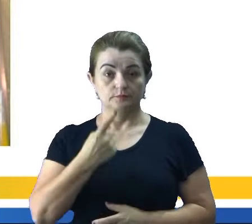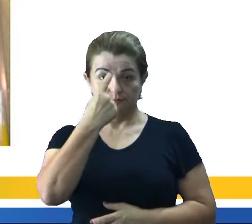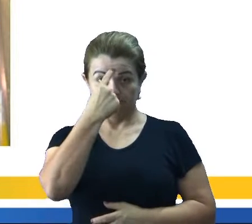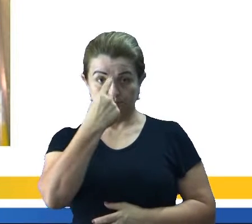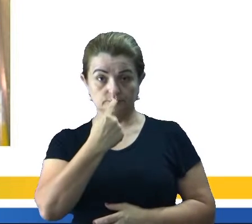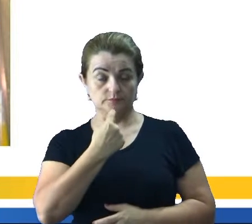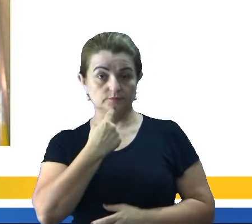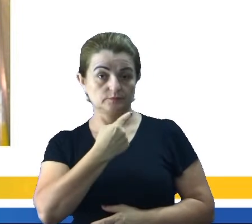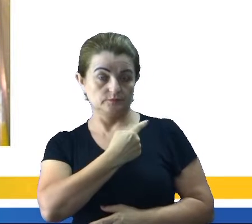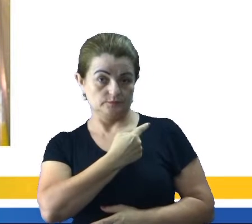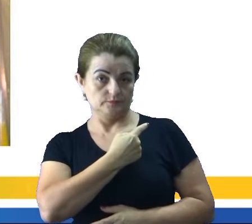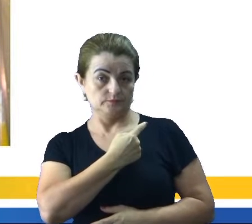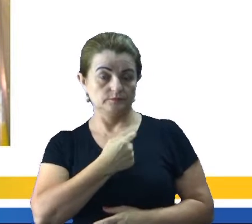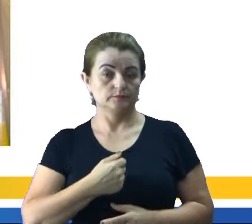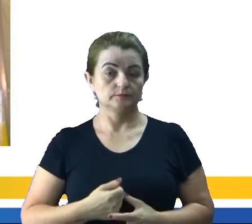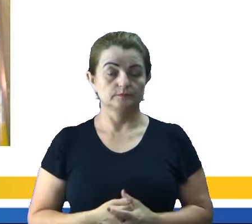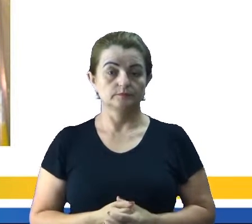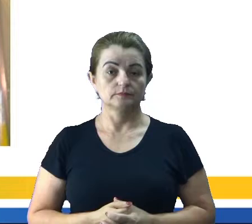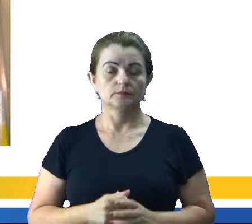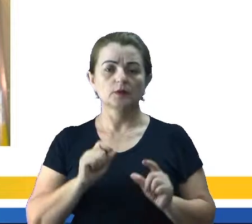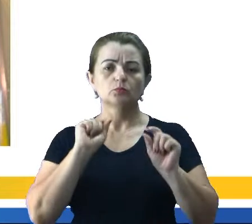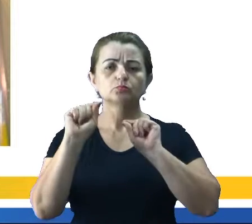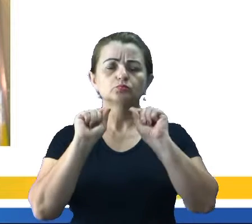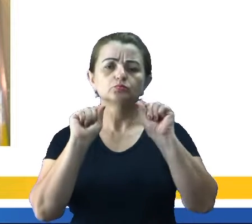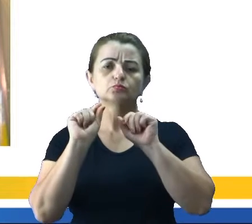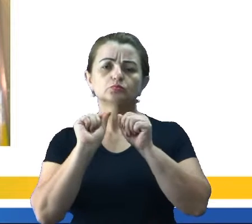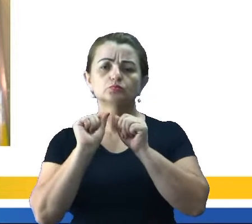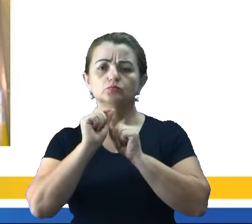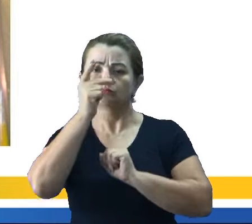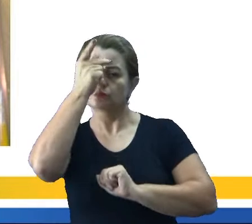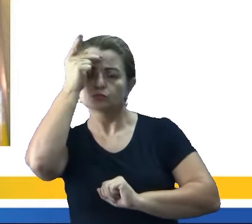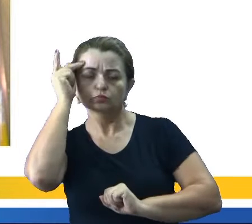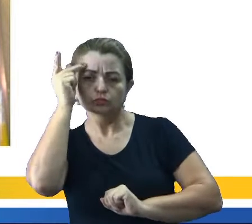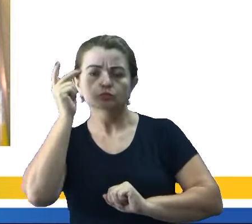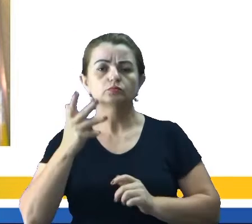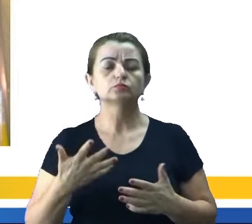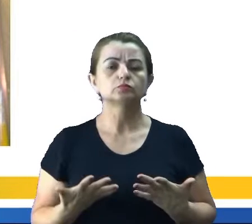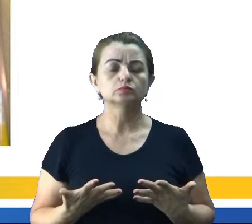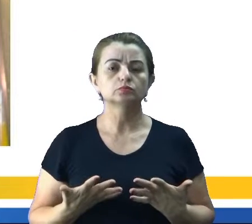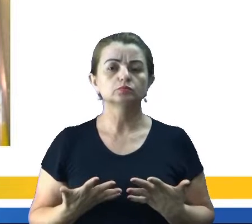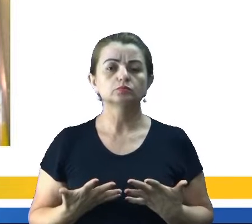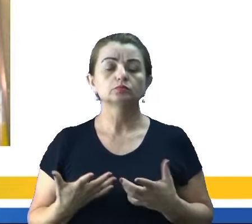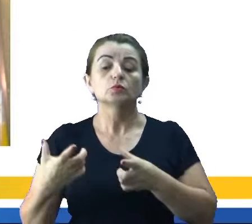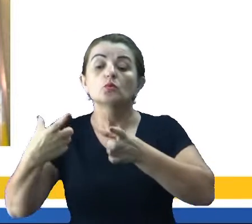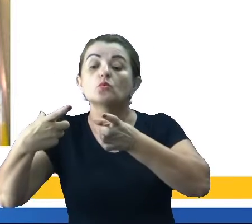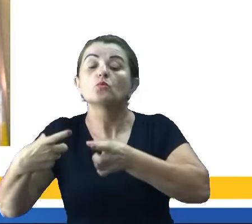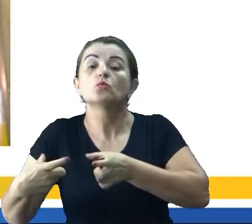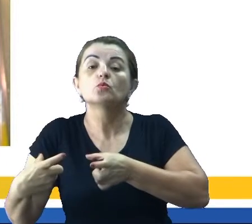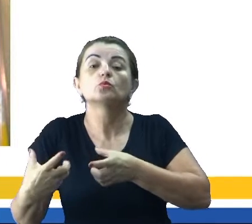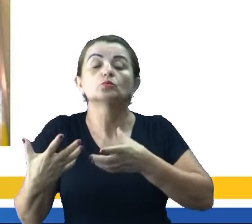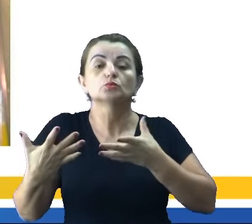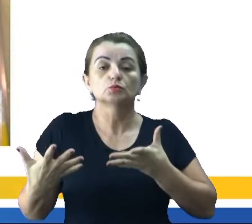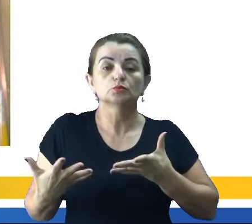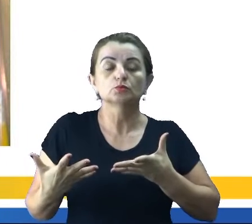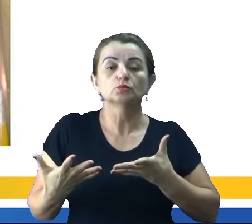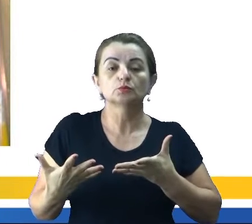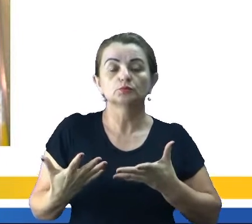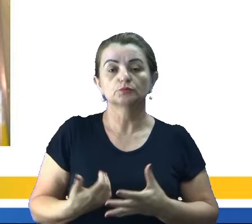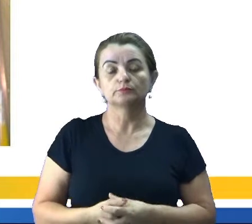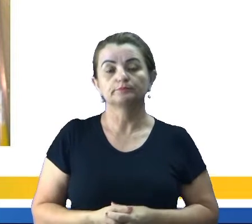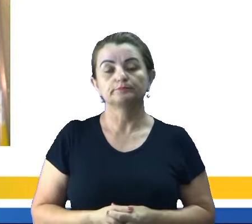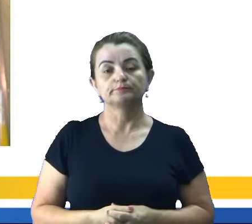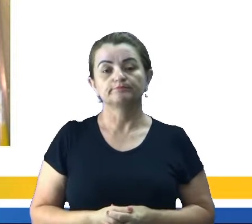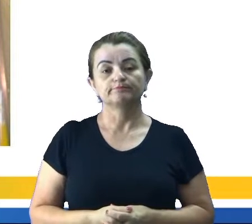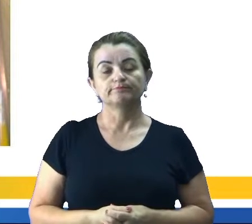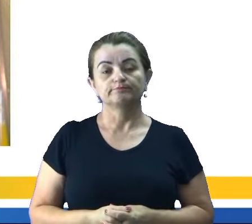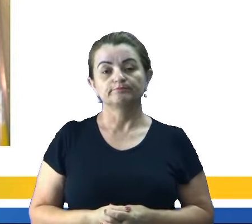Observem a imagem a seguir, o que as pessoas estão fazendo, onde elas estão, muito provavelmente,